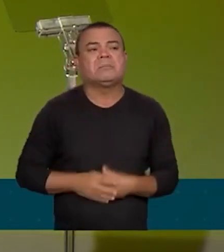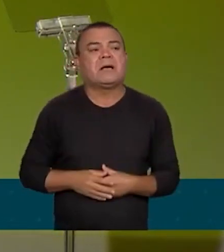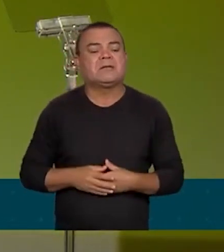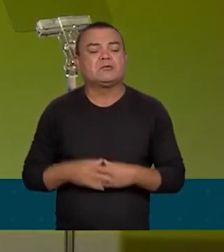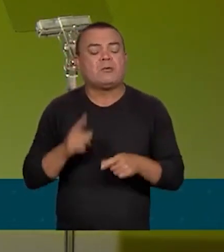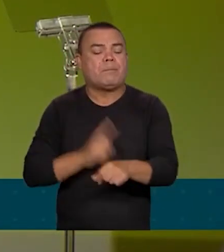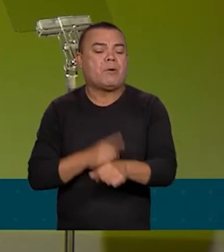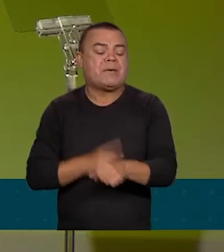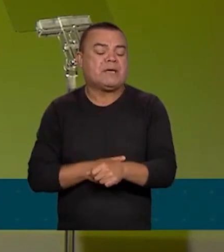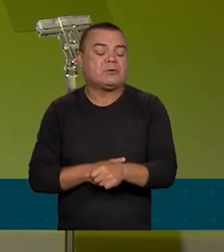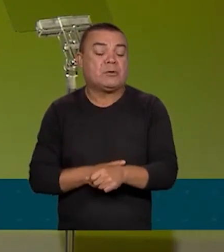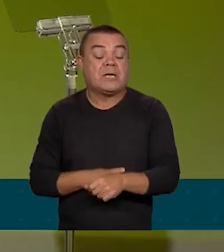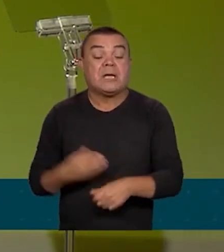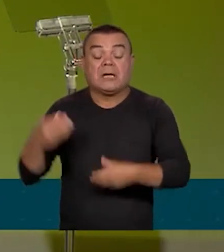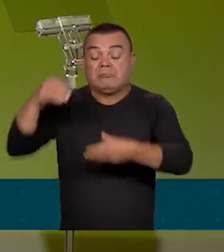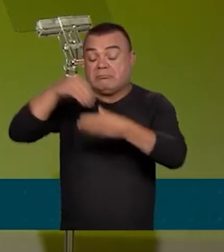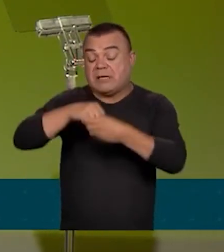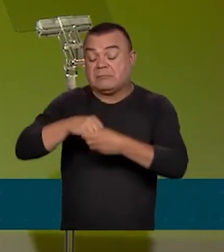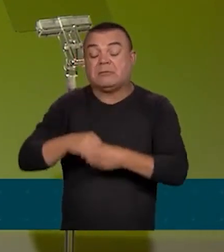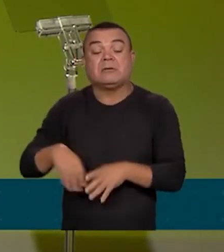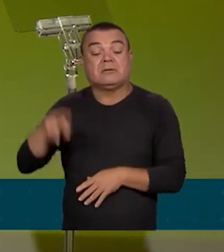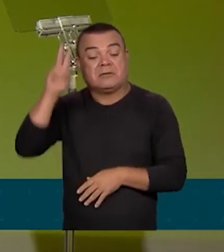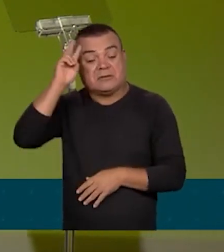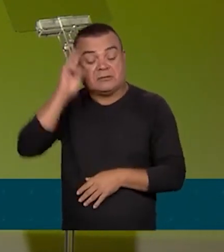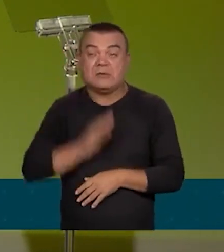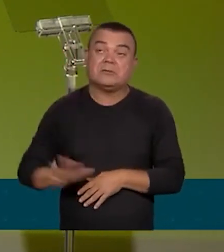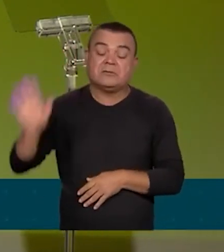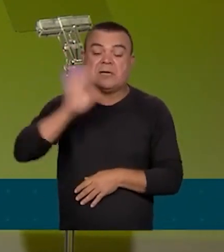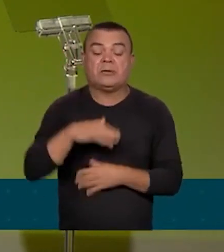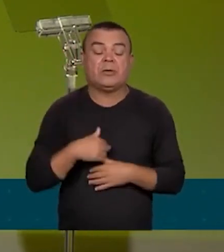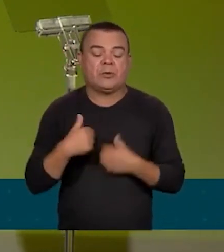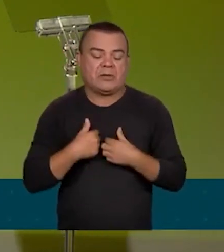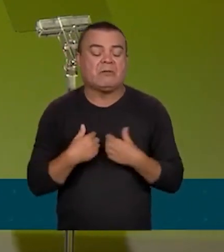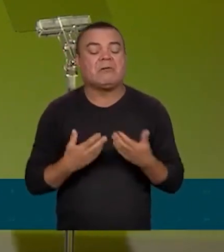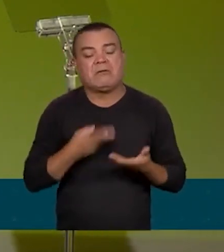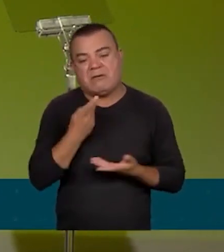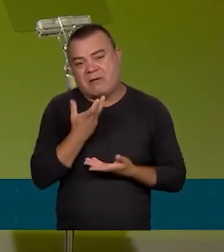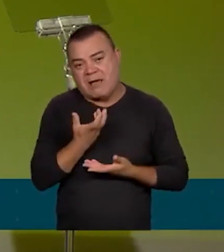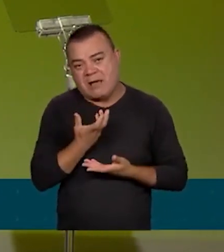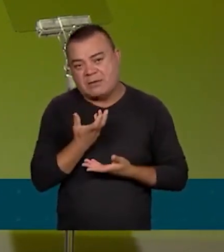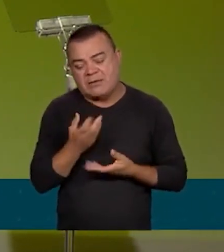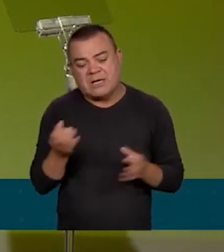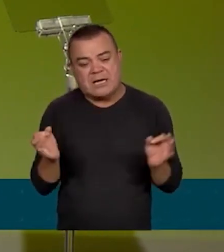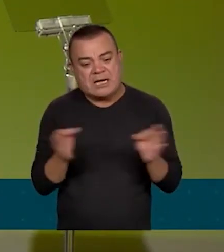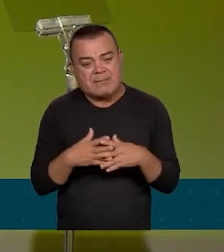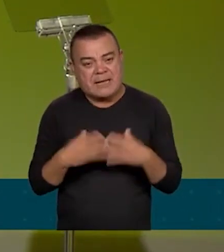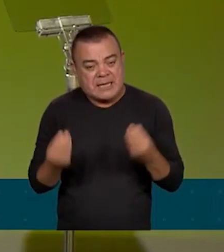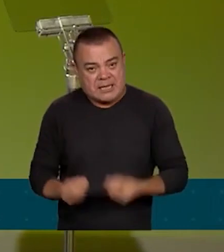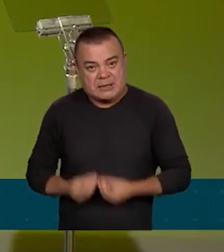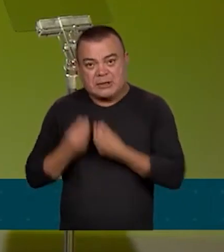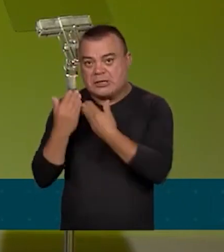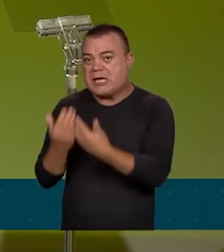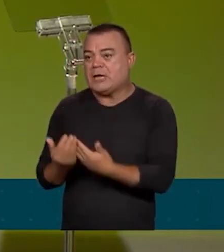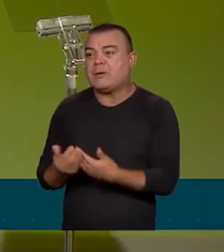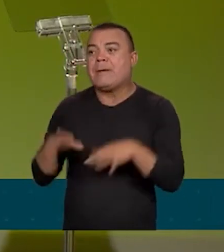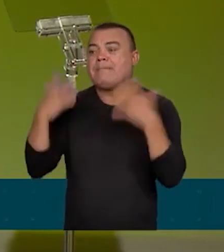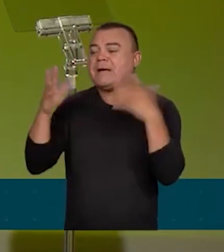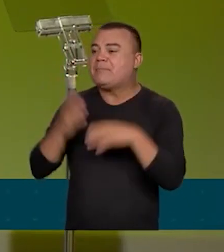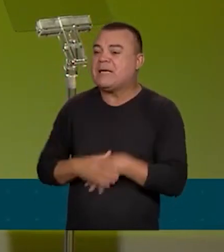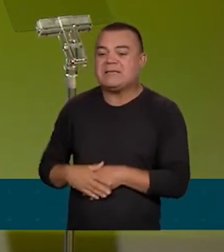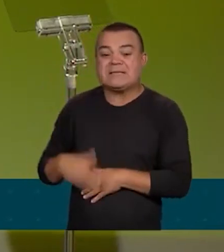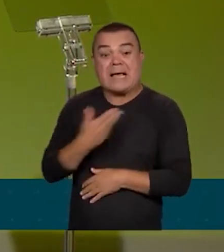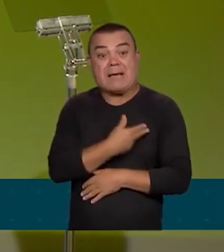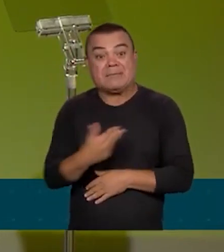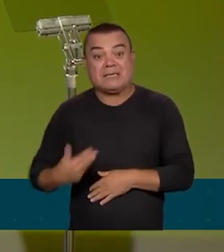oficial. Eu quero encerrar essas palavras breves, dando um parabéns à ministra Margarete